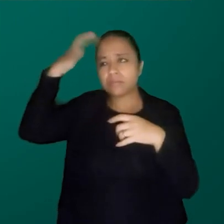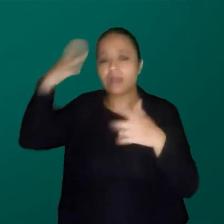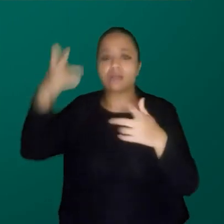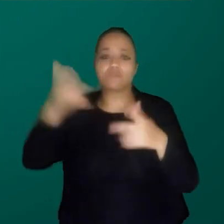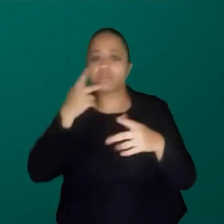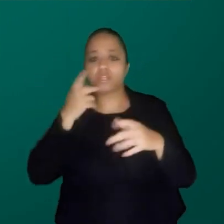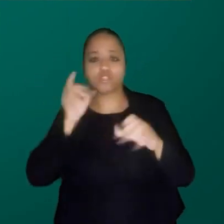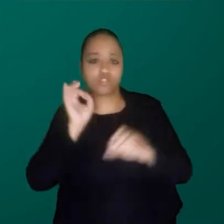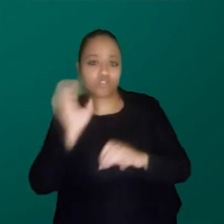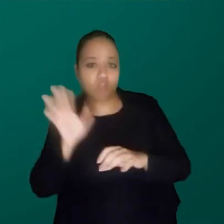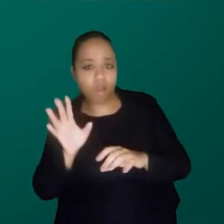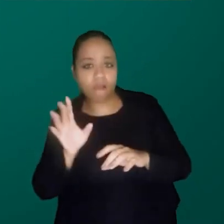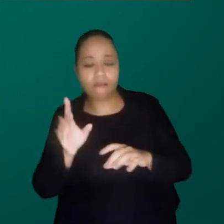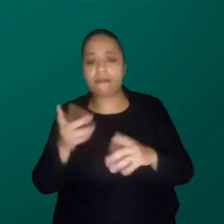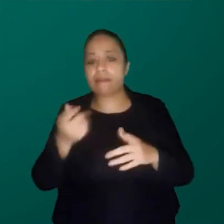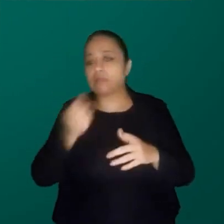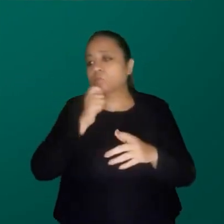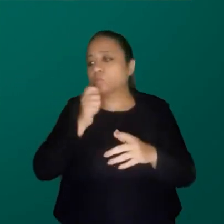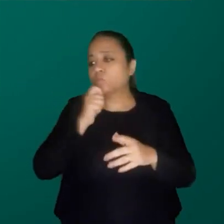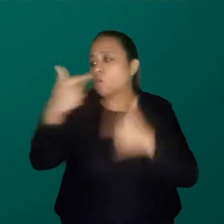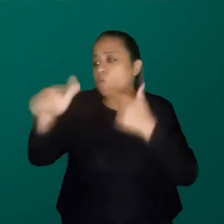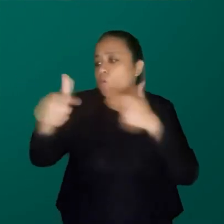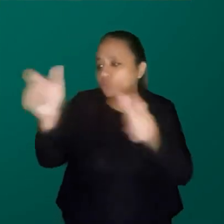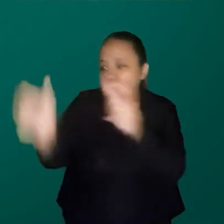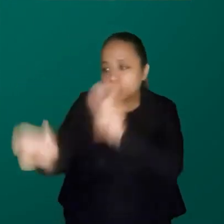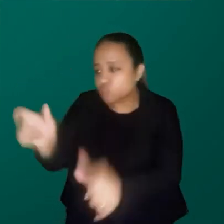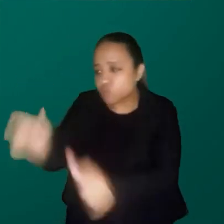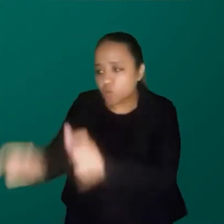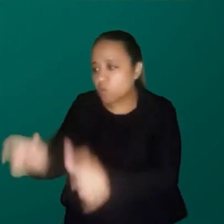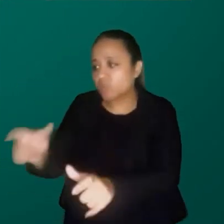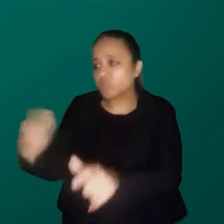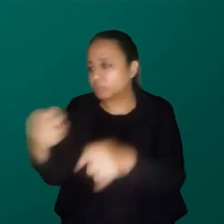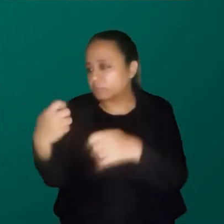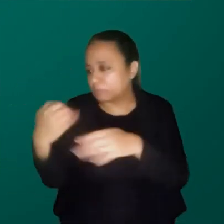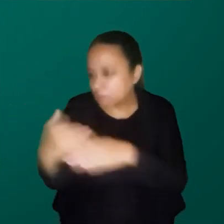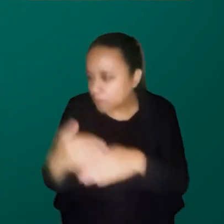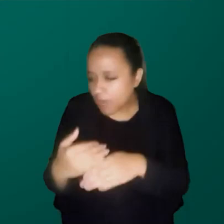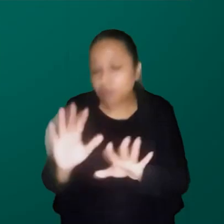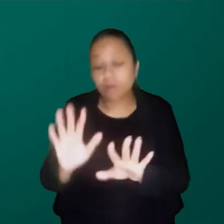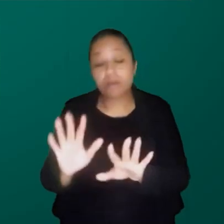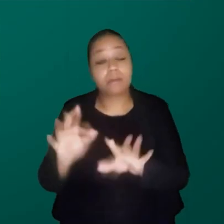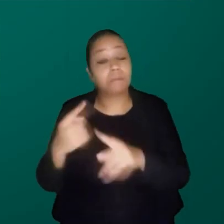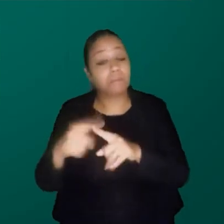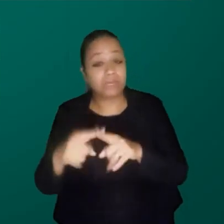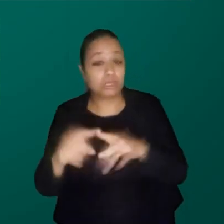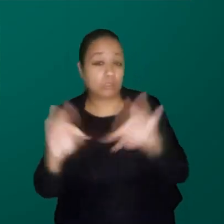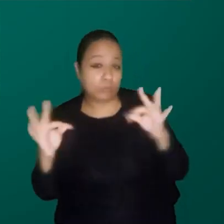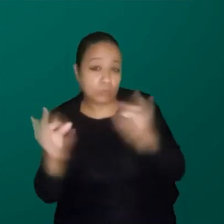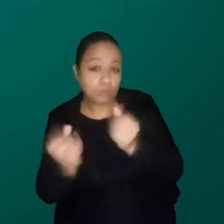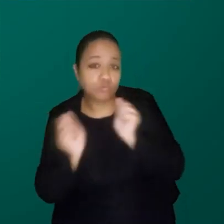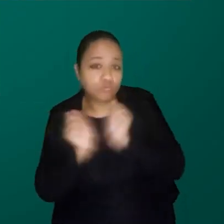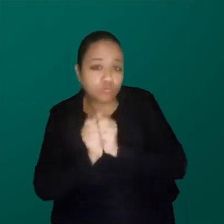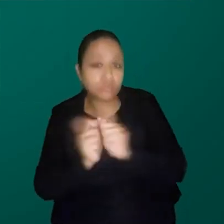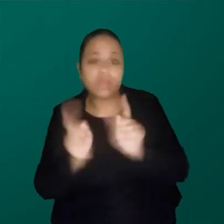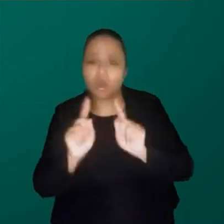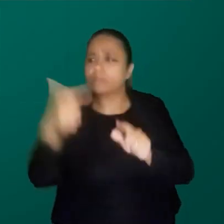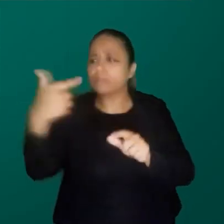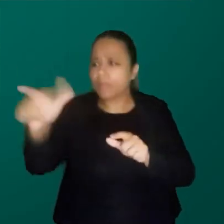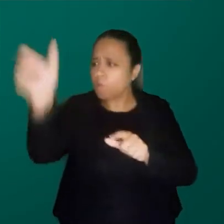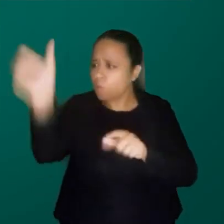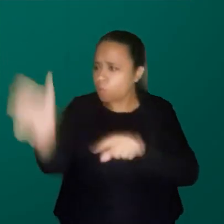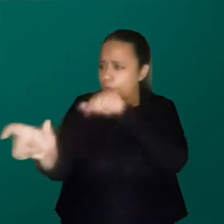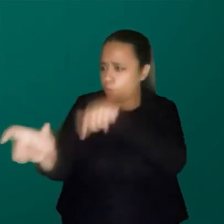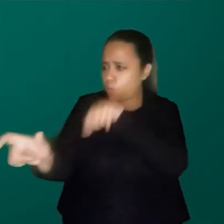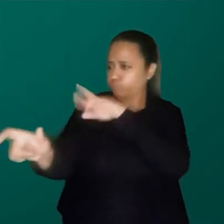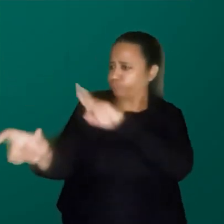dizer que, então, não existe mais as outras pessoas, a gente tem que pensar que é todo mundo junto e tal. Não, existe o outro. Tem eu,